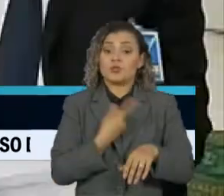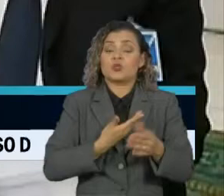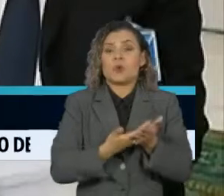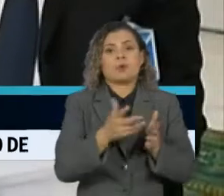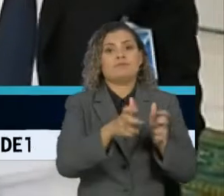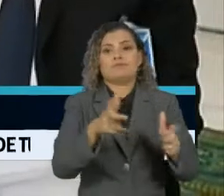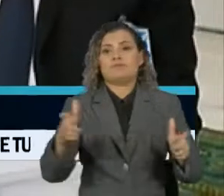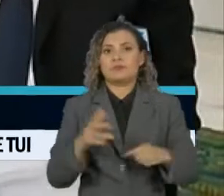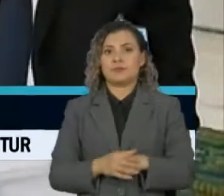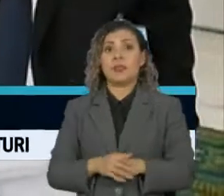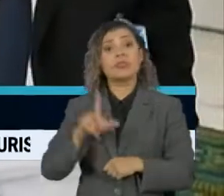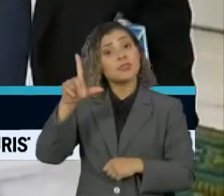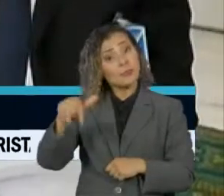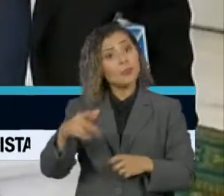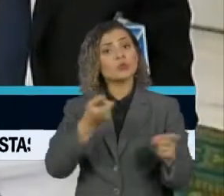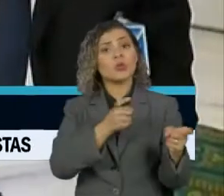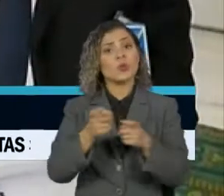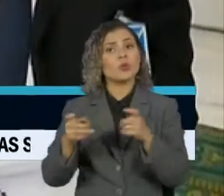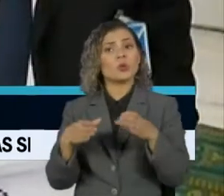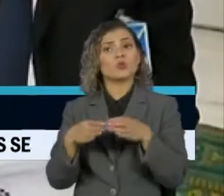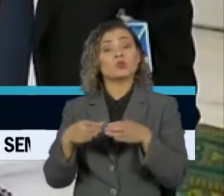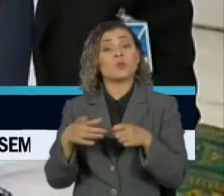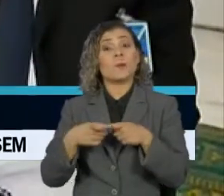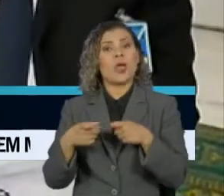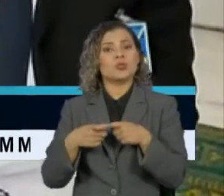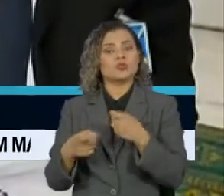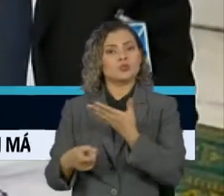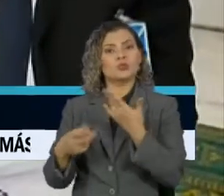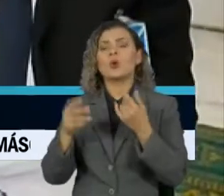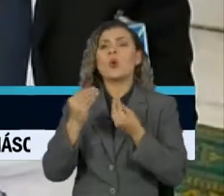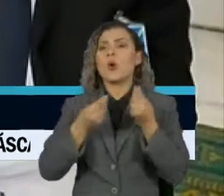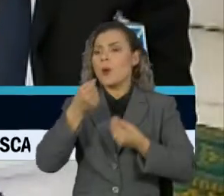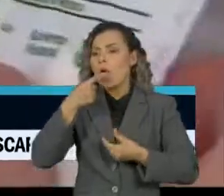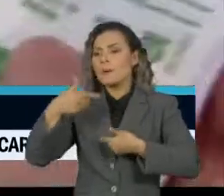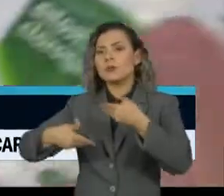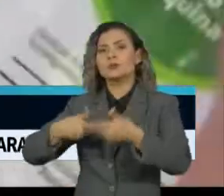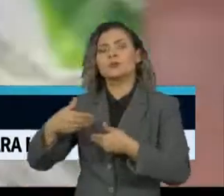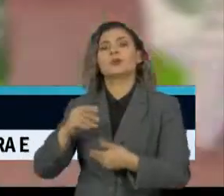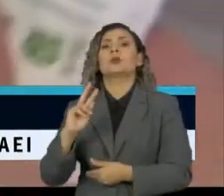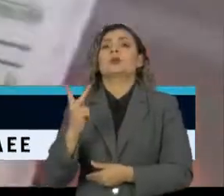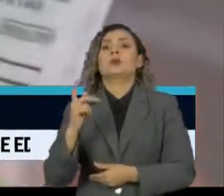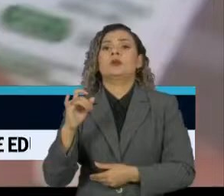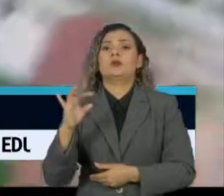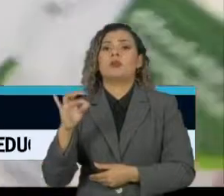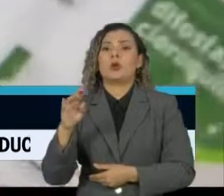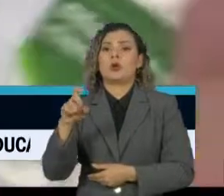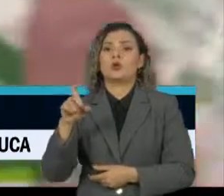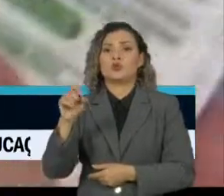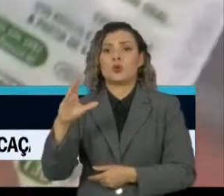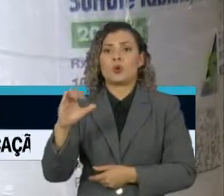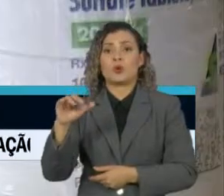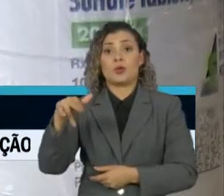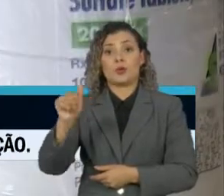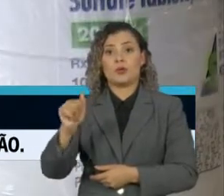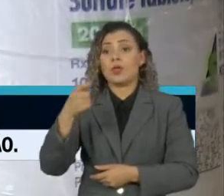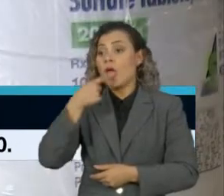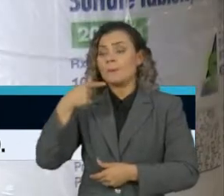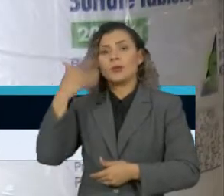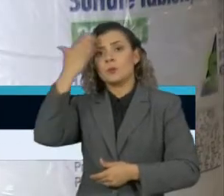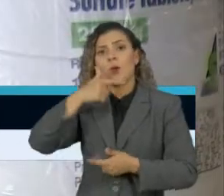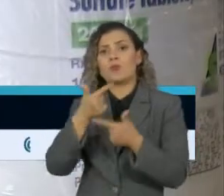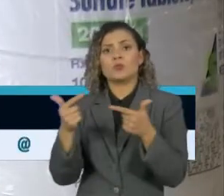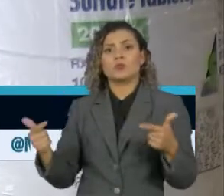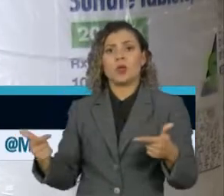esse mundo. Mais tarde, em uma reunião com médicos sobre o uso de hidroxicloroquina no tratamento da doença, que não tem eficácia